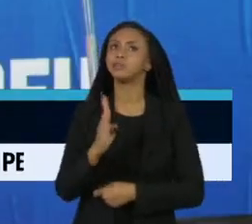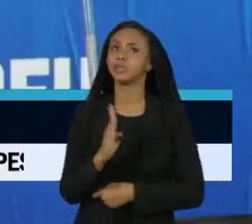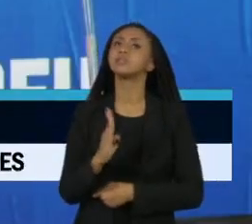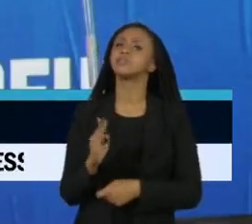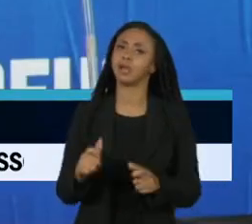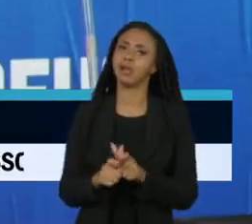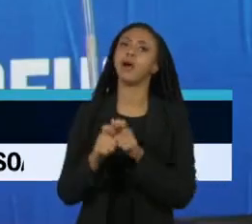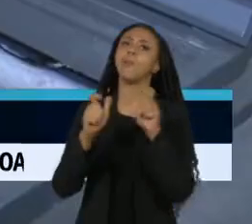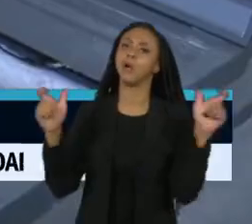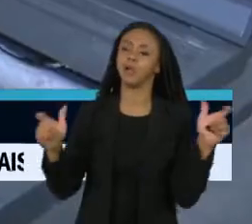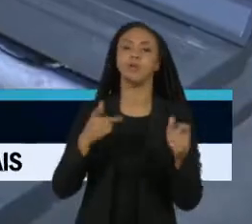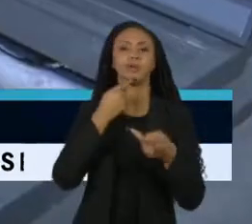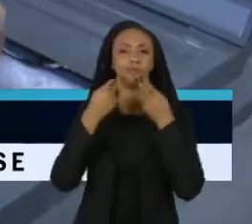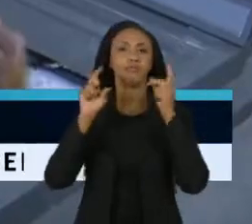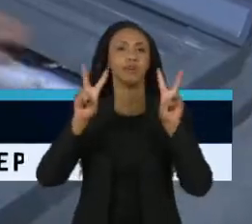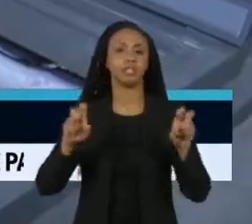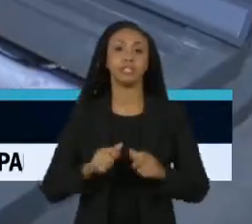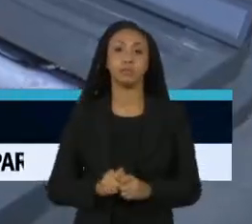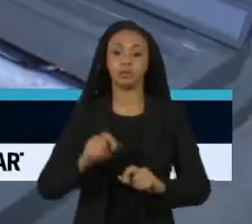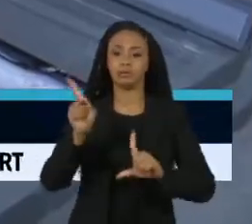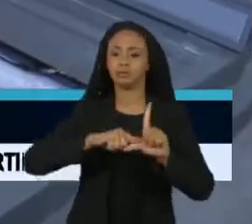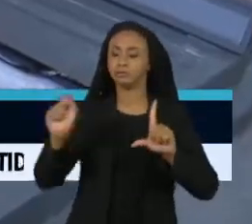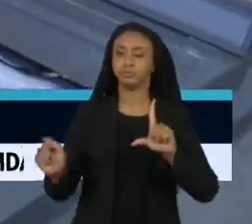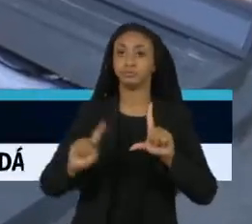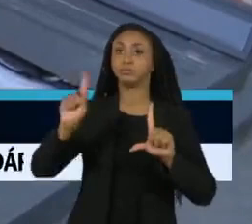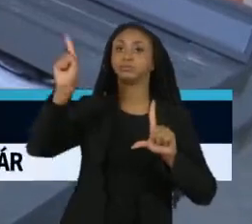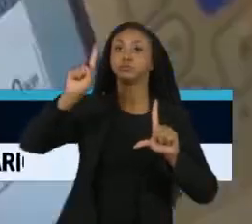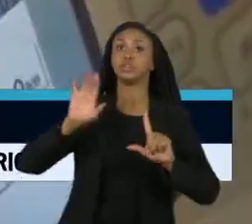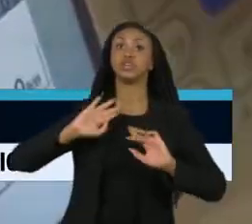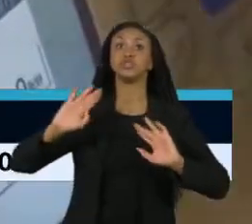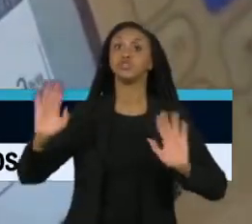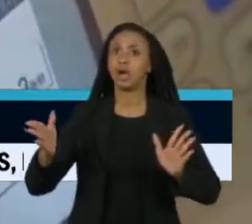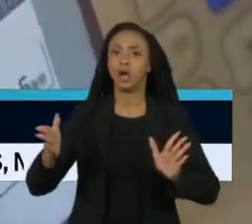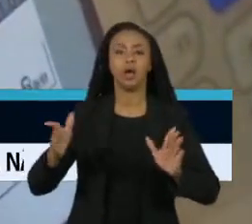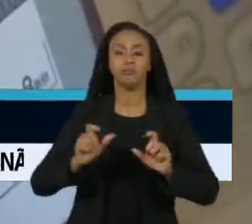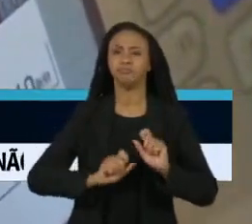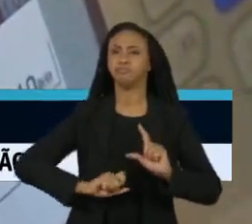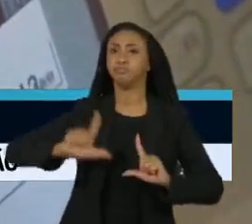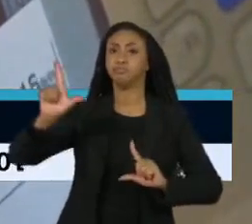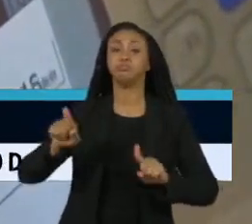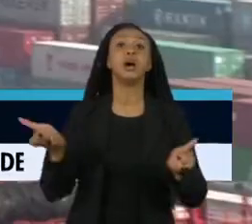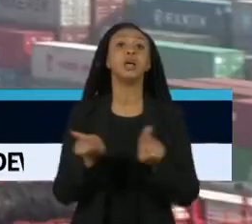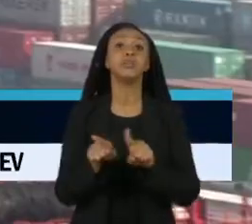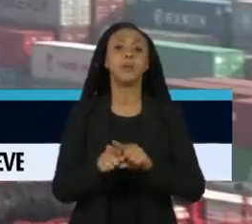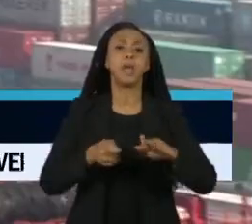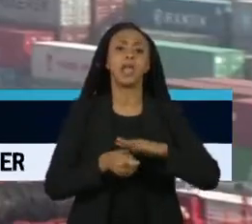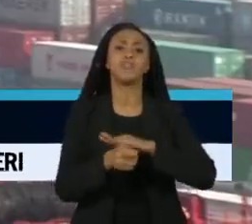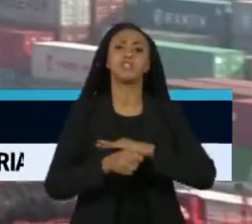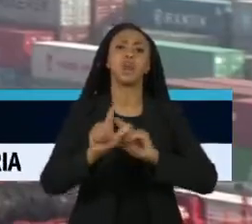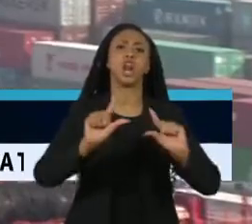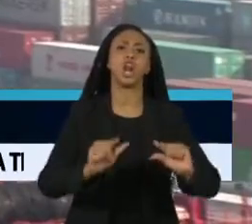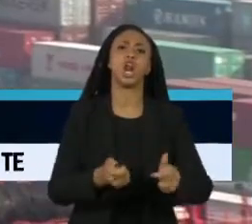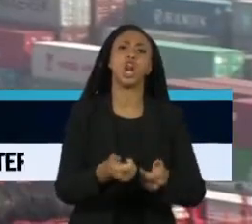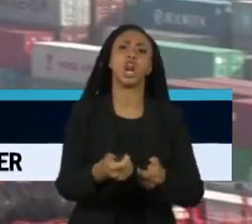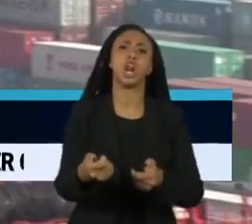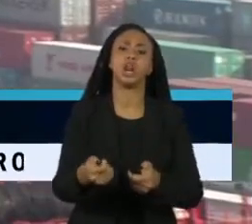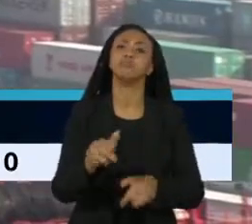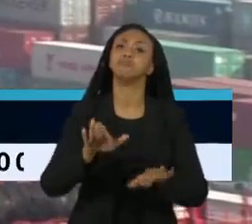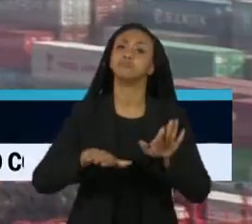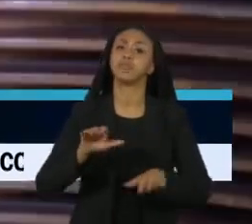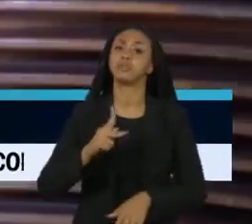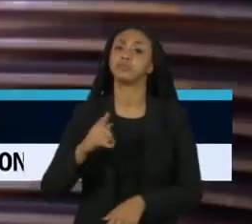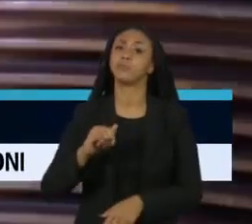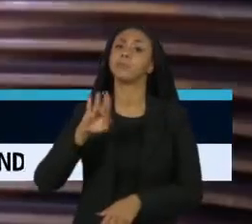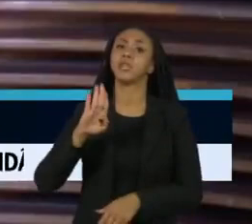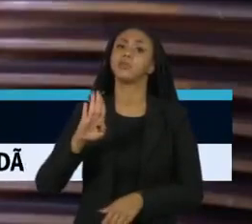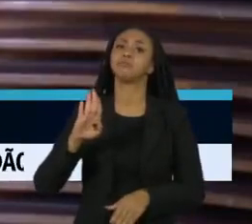comuns a todos eles. A inflação alta, que já está em dois dígitos, e os baixos investimentos devem brecar o avanço do PIB.